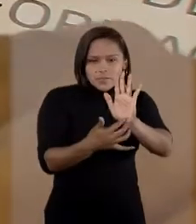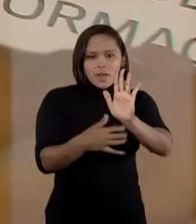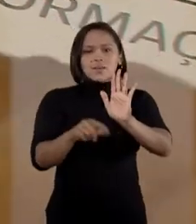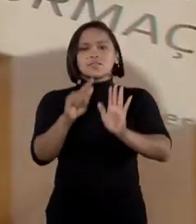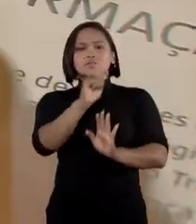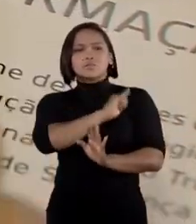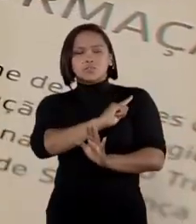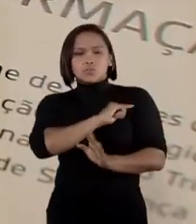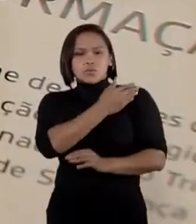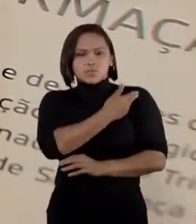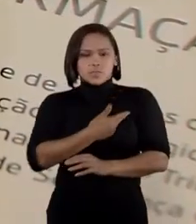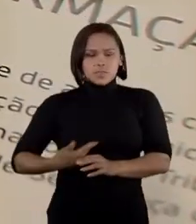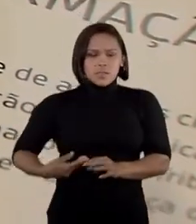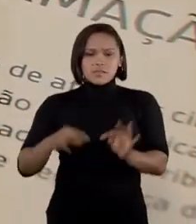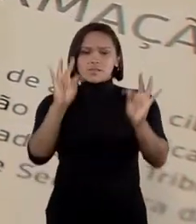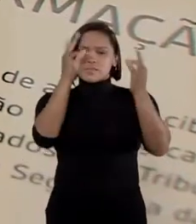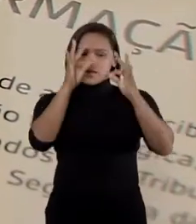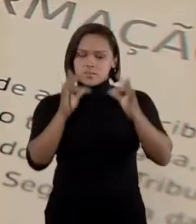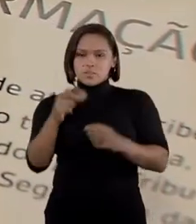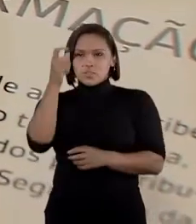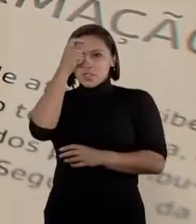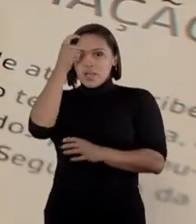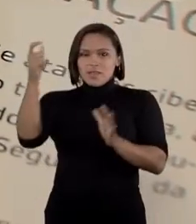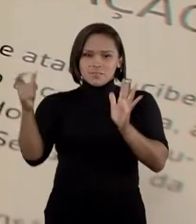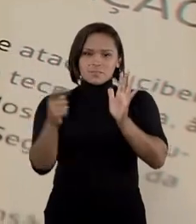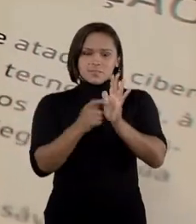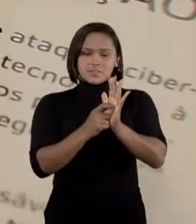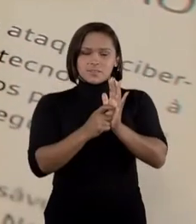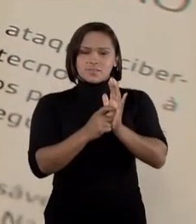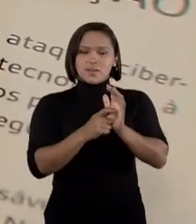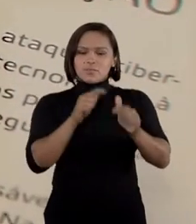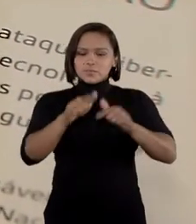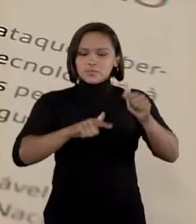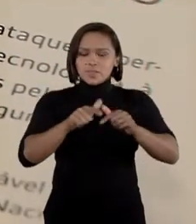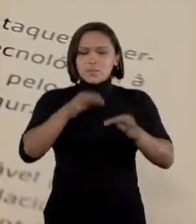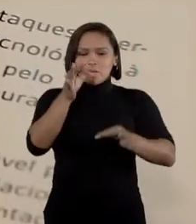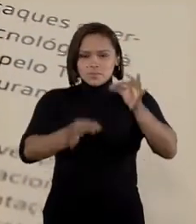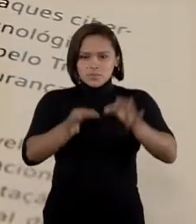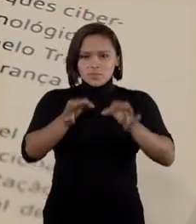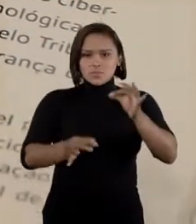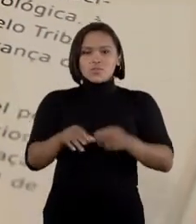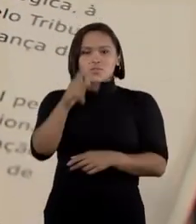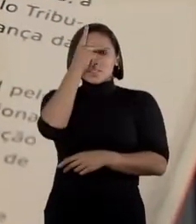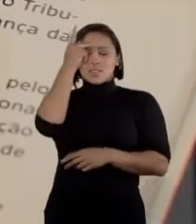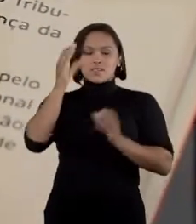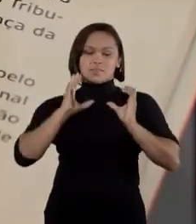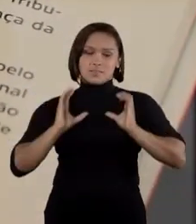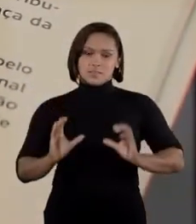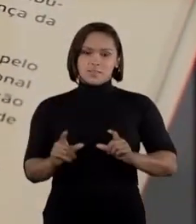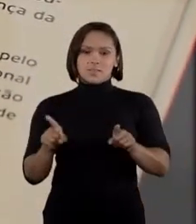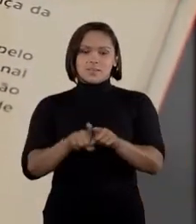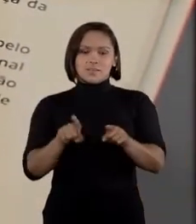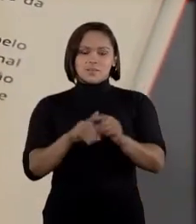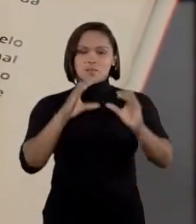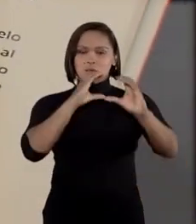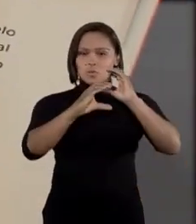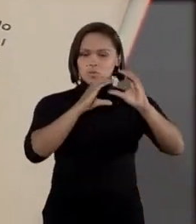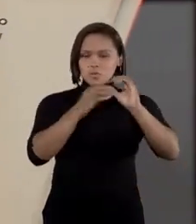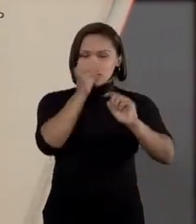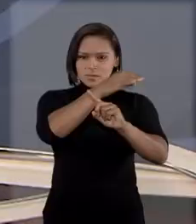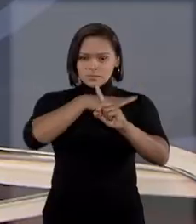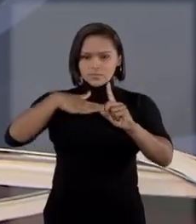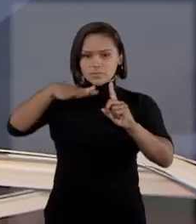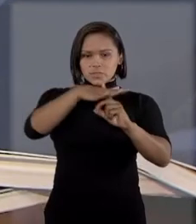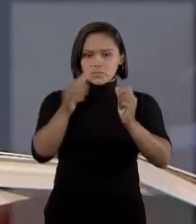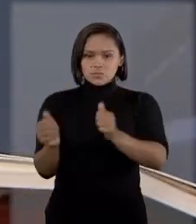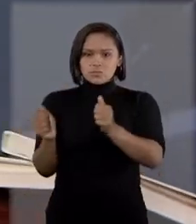de governança, tecnologia e inteligência artificial a serviço da justiça e do cidadão, e também no campo de comunicação com a sociedade.